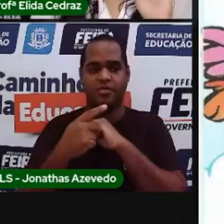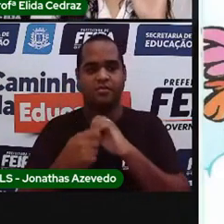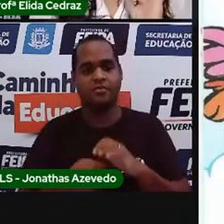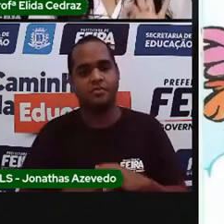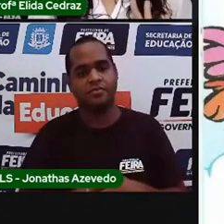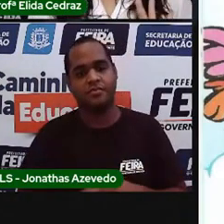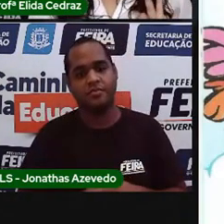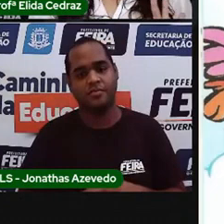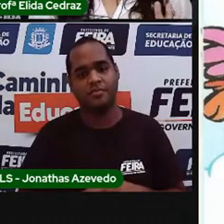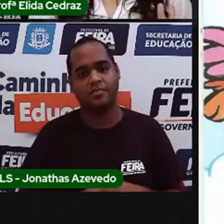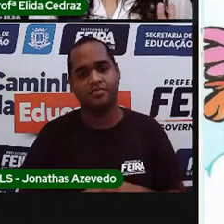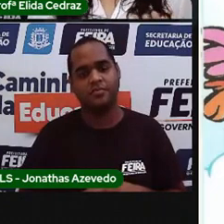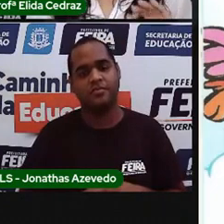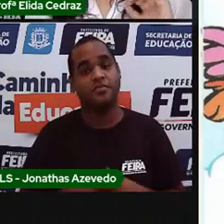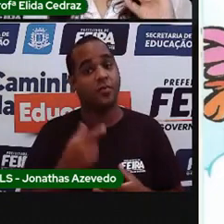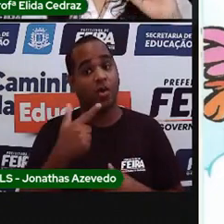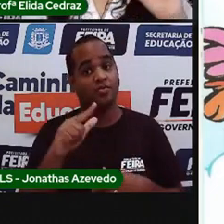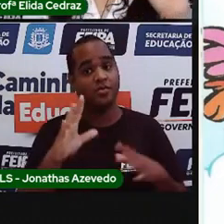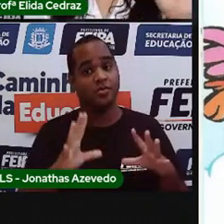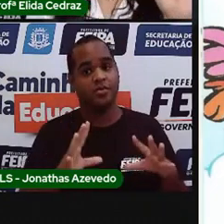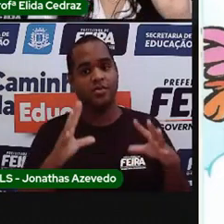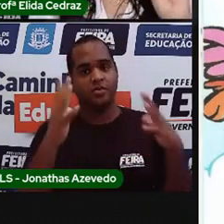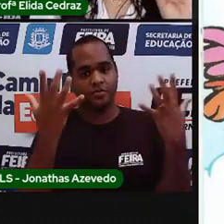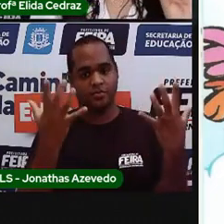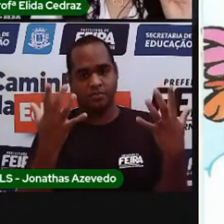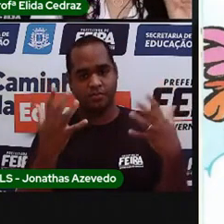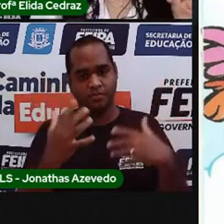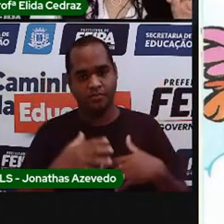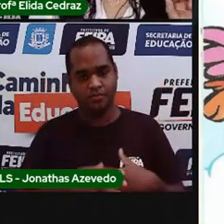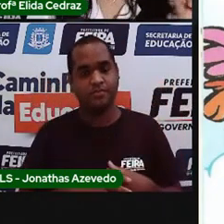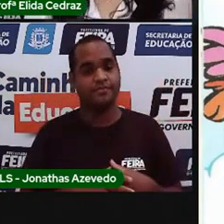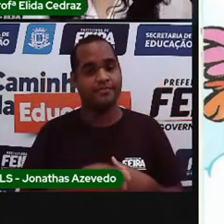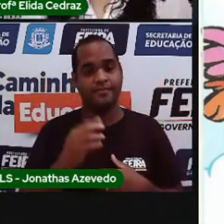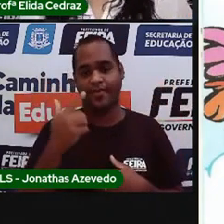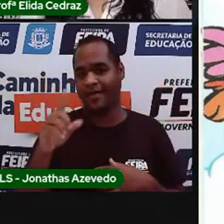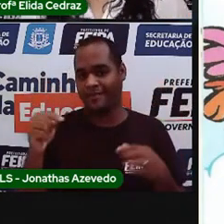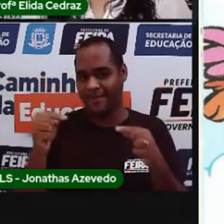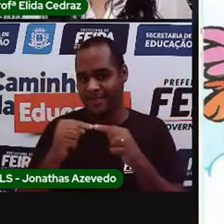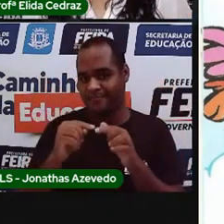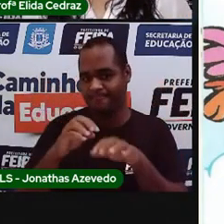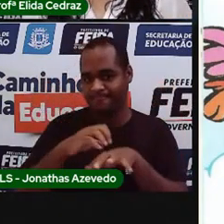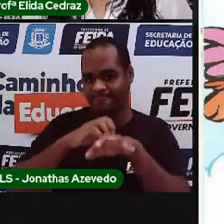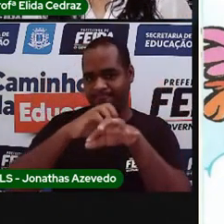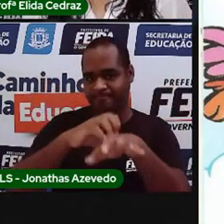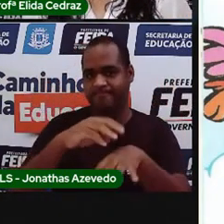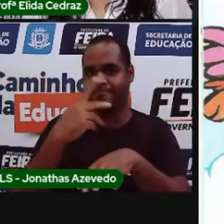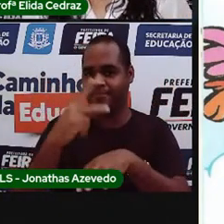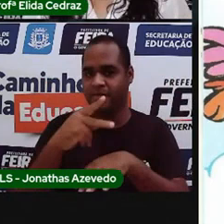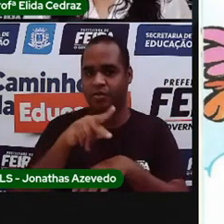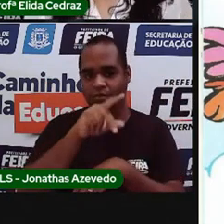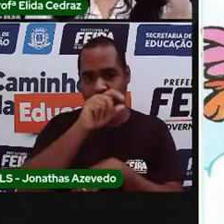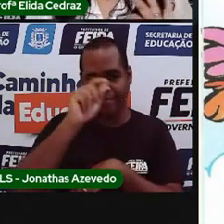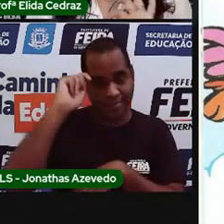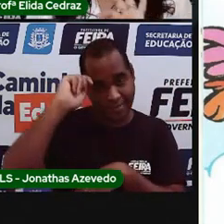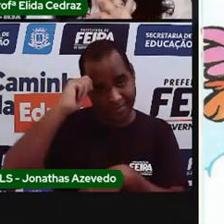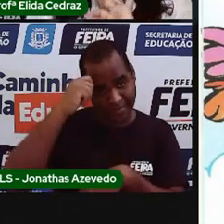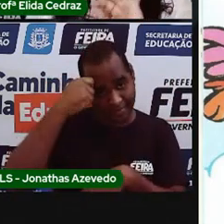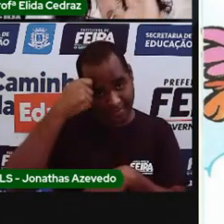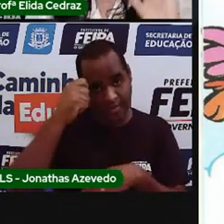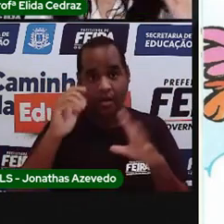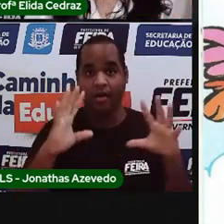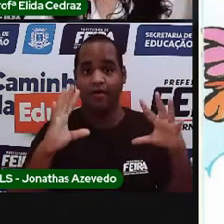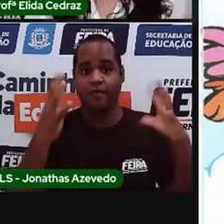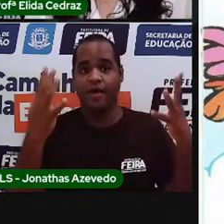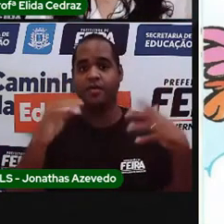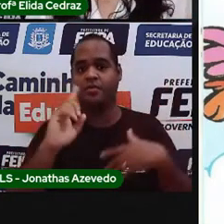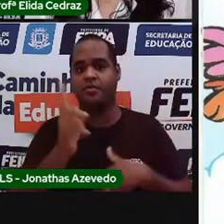No dia da festa, viajou de carona no violão de seu urubu. Festejou